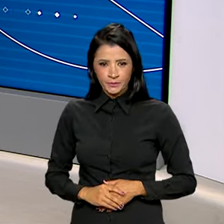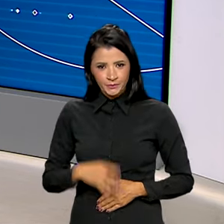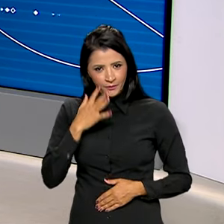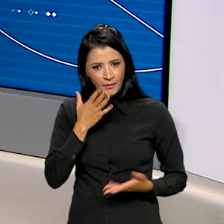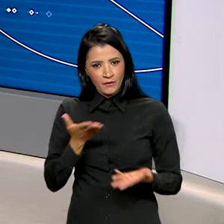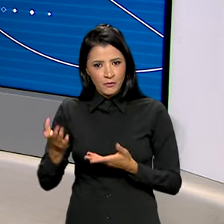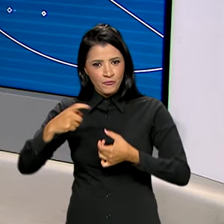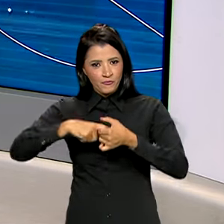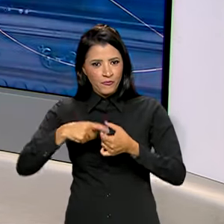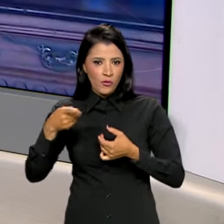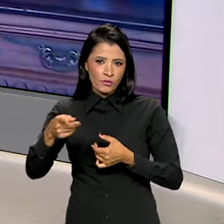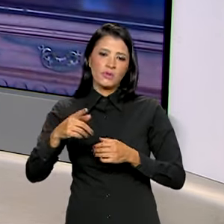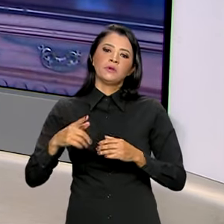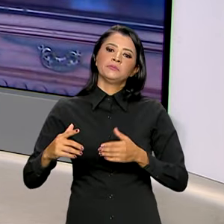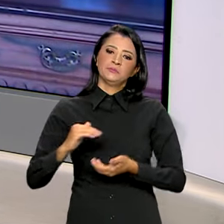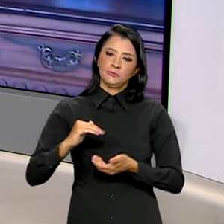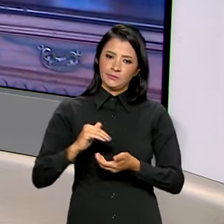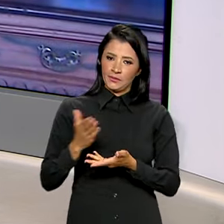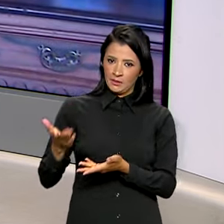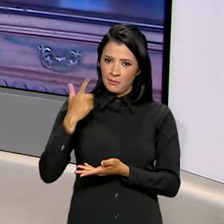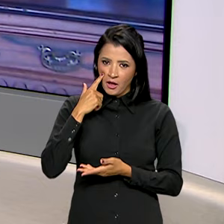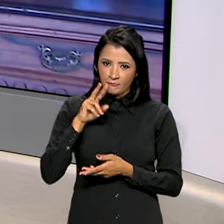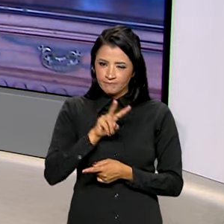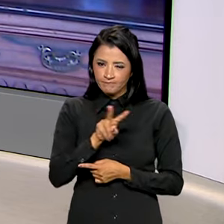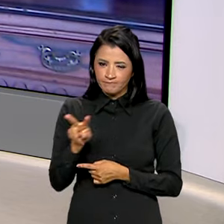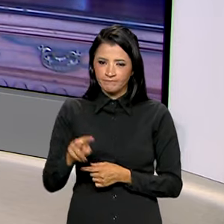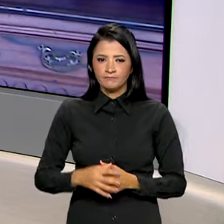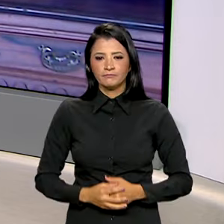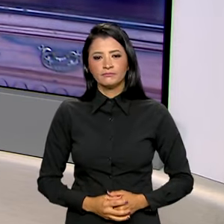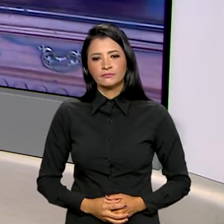Vamos voltar ao Palácio do Itamaraty para conferir.